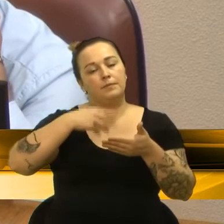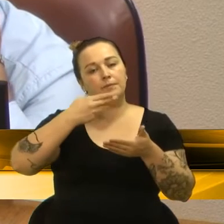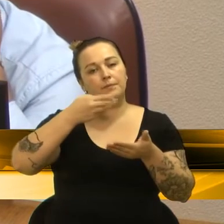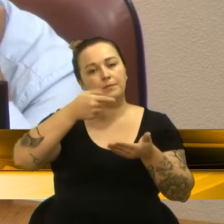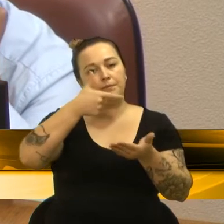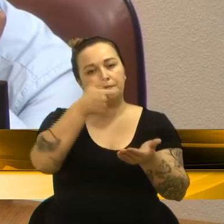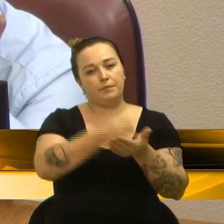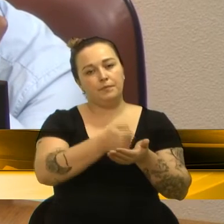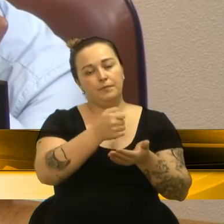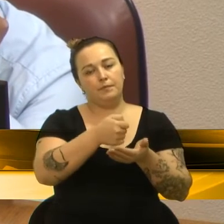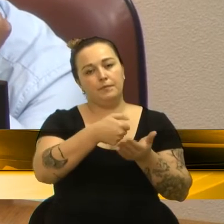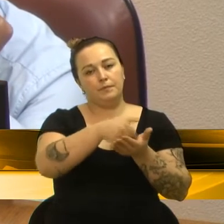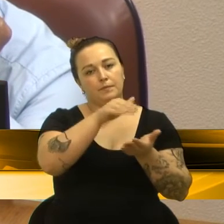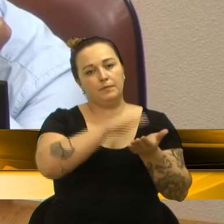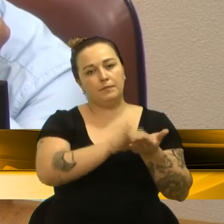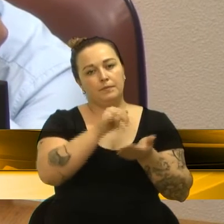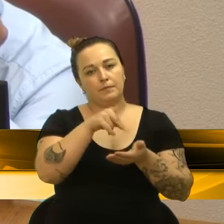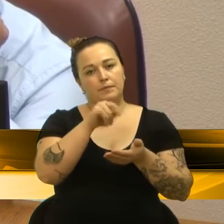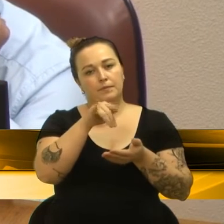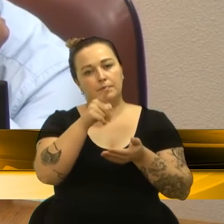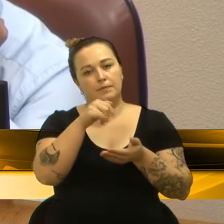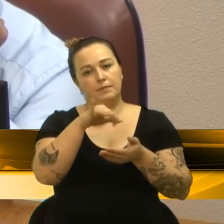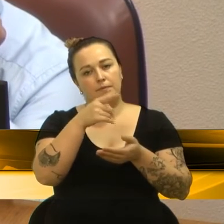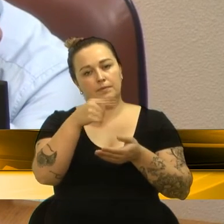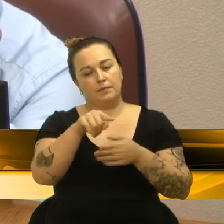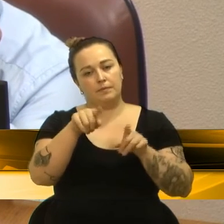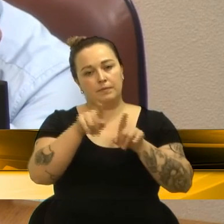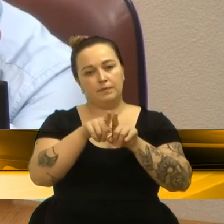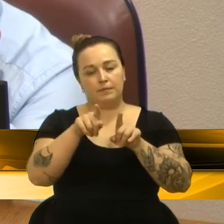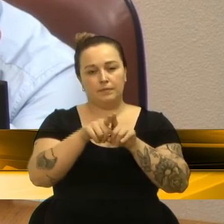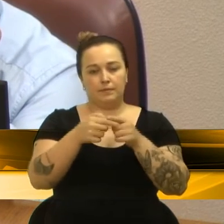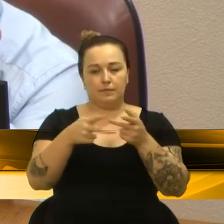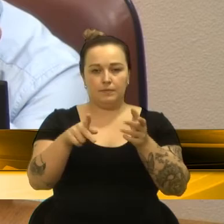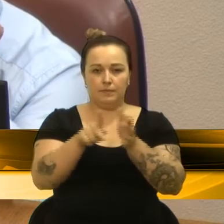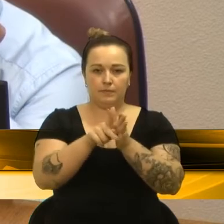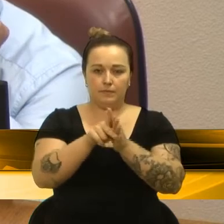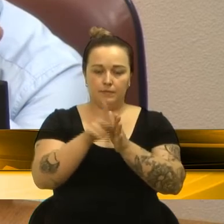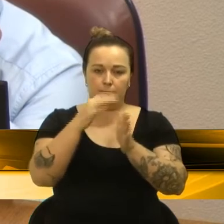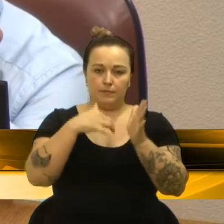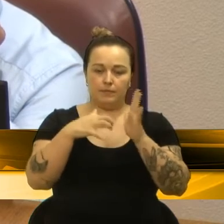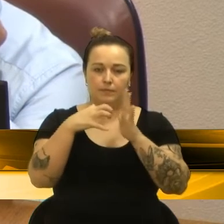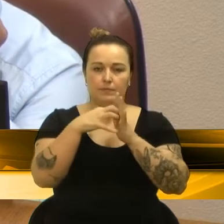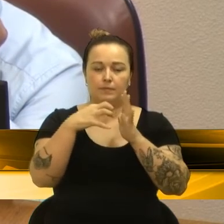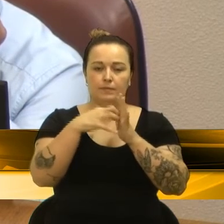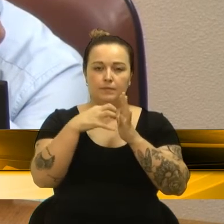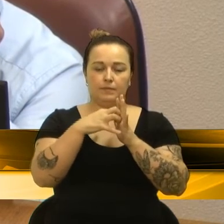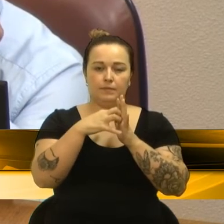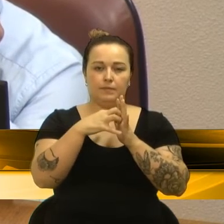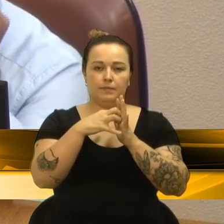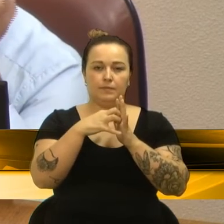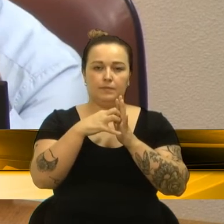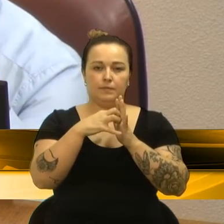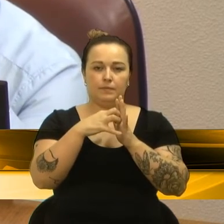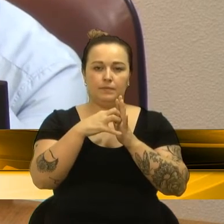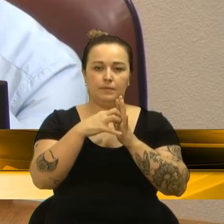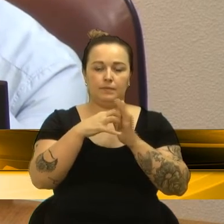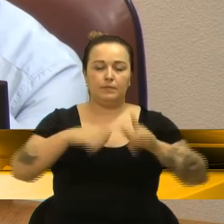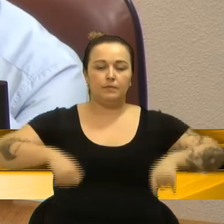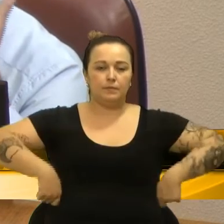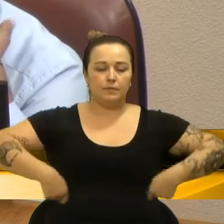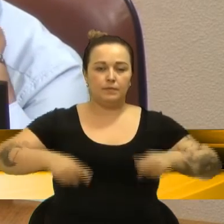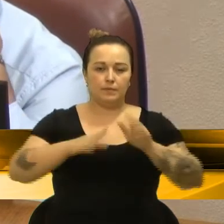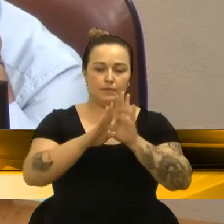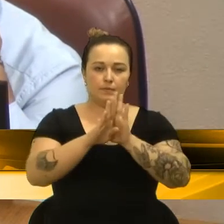49.708,55, incidência de provisões 29.408,66 reais, e gasto com